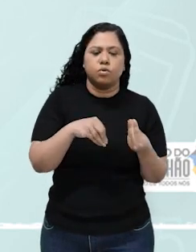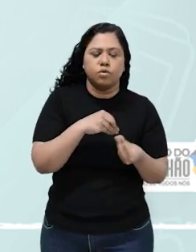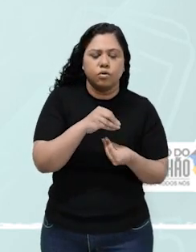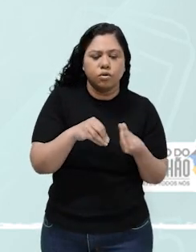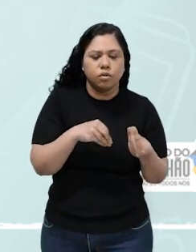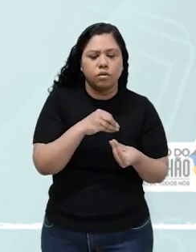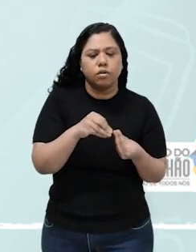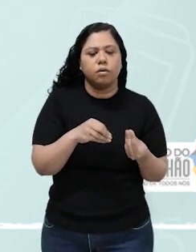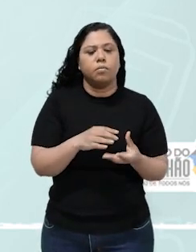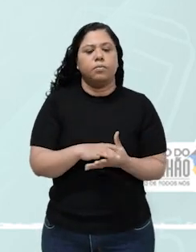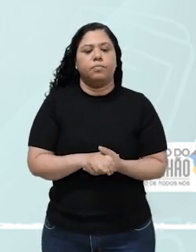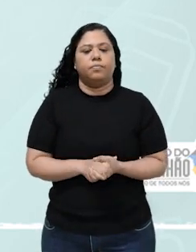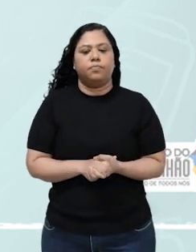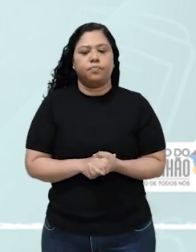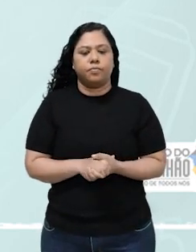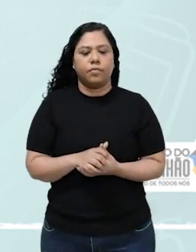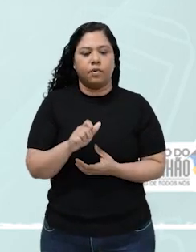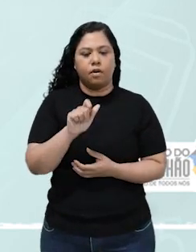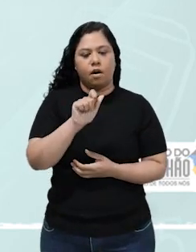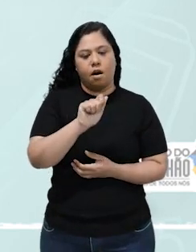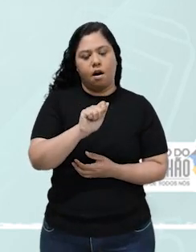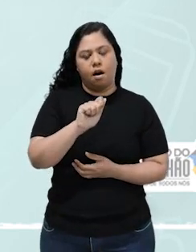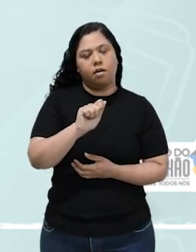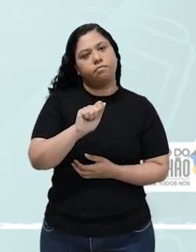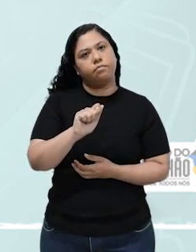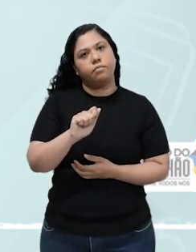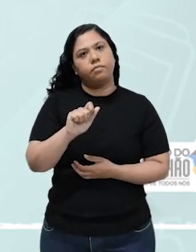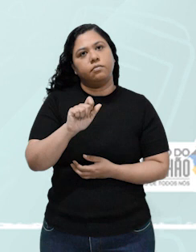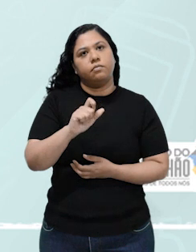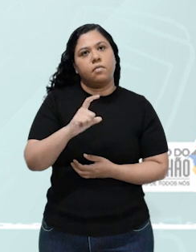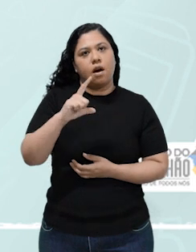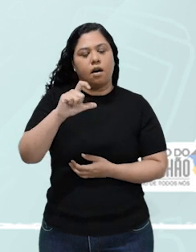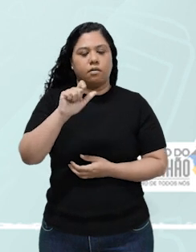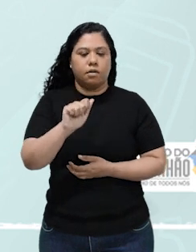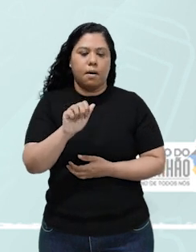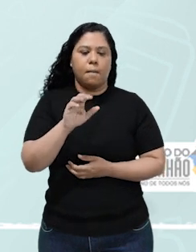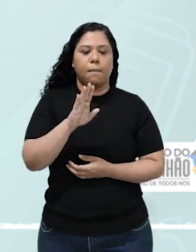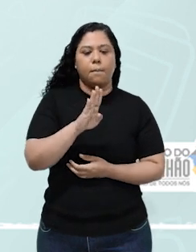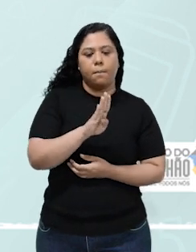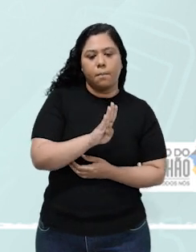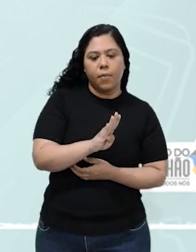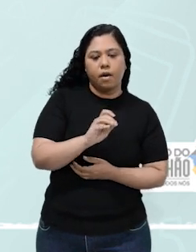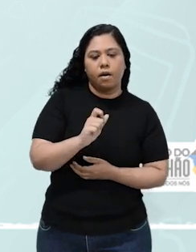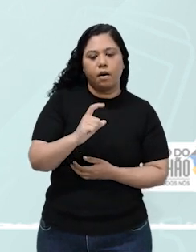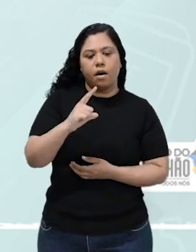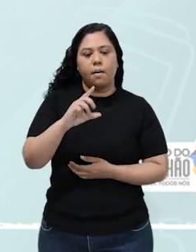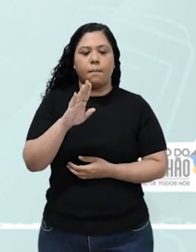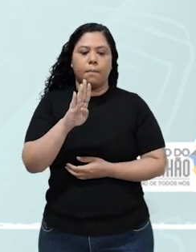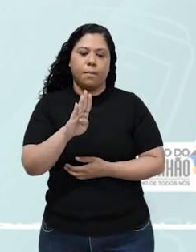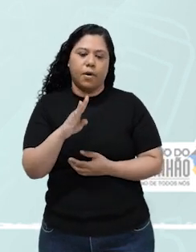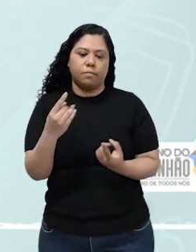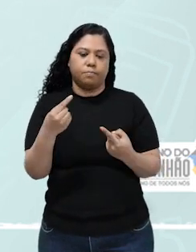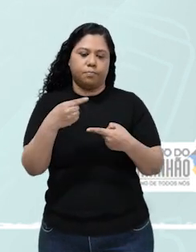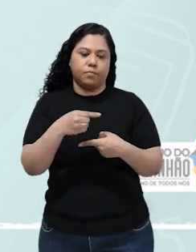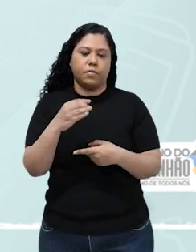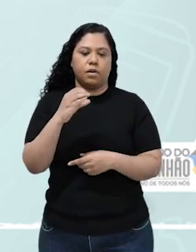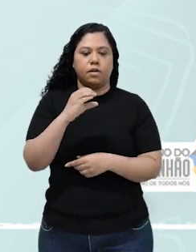A, A, B, B, formando C, C,